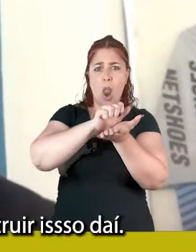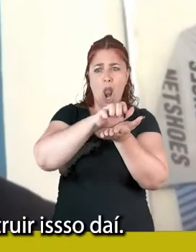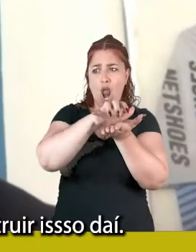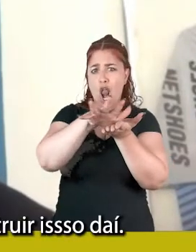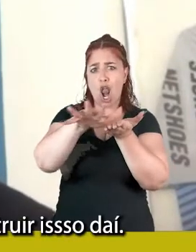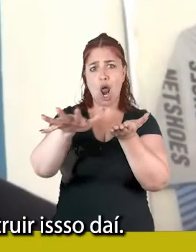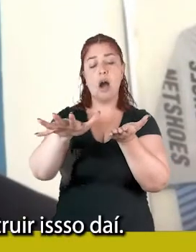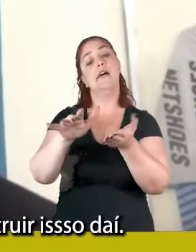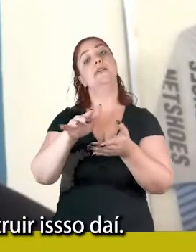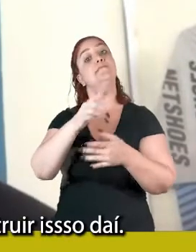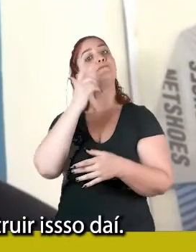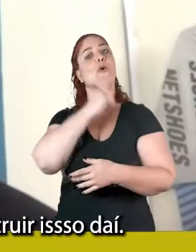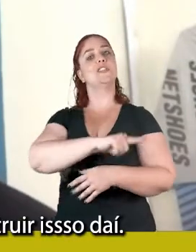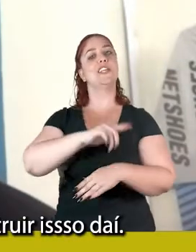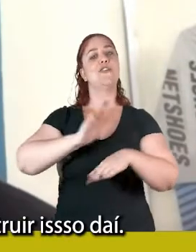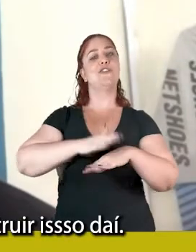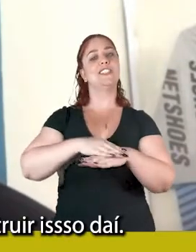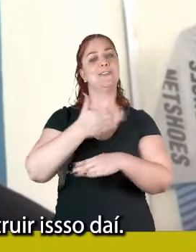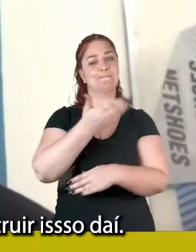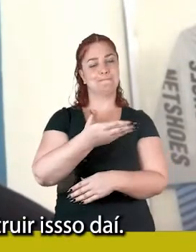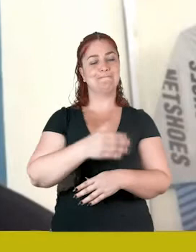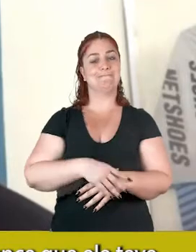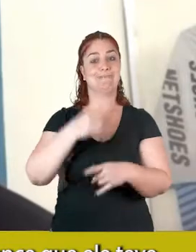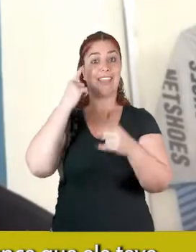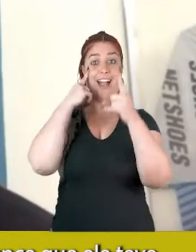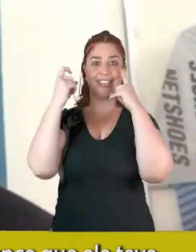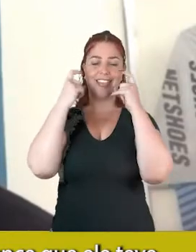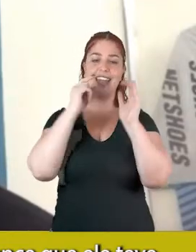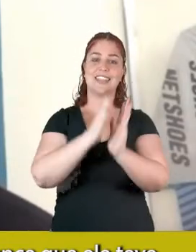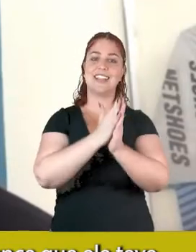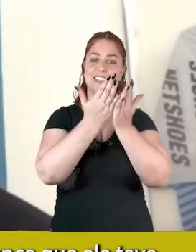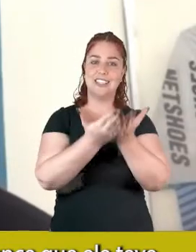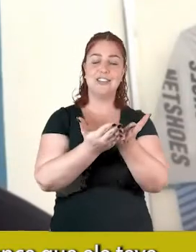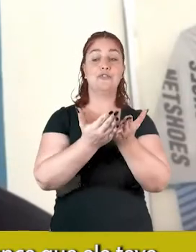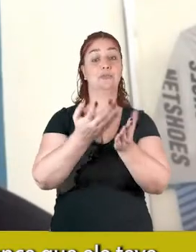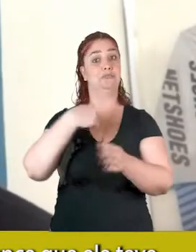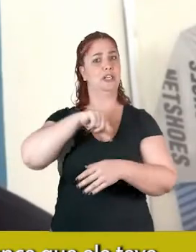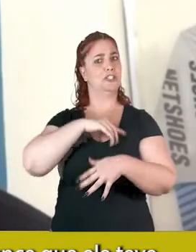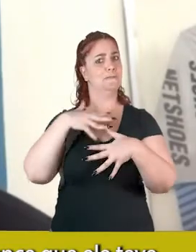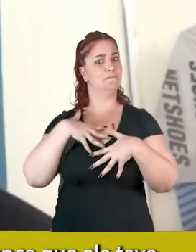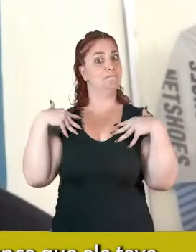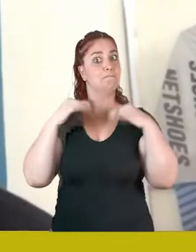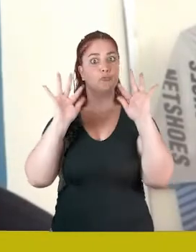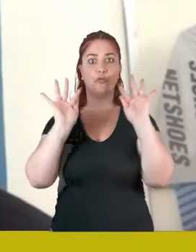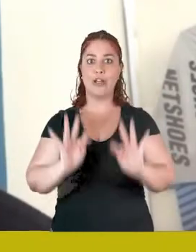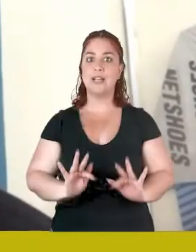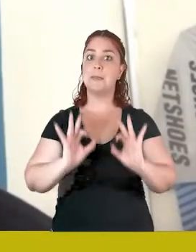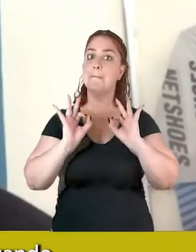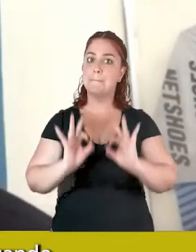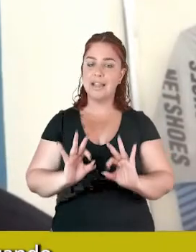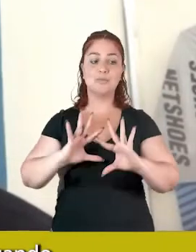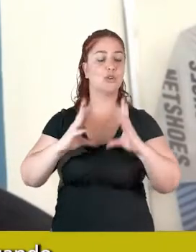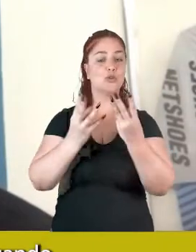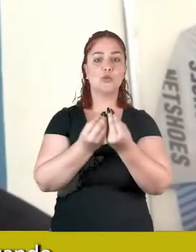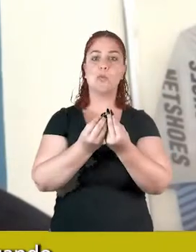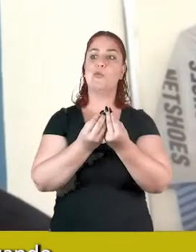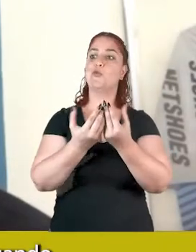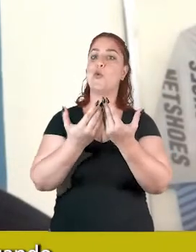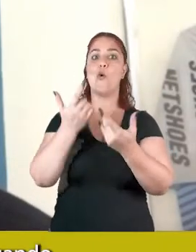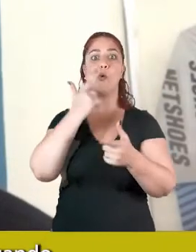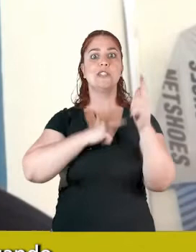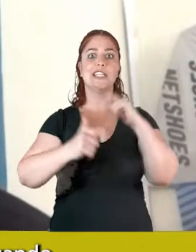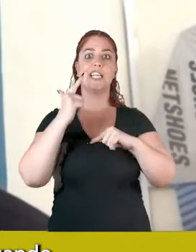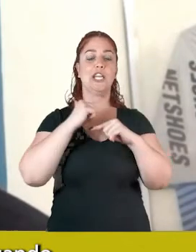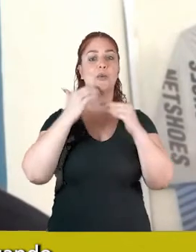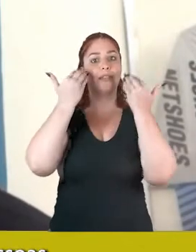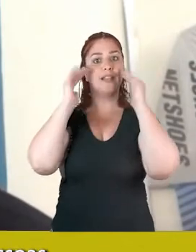e a gente conseguiu construir isso daí, esse livro, e a gente está feliz com o alcance que ele teve, aonde ele está chegando,